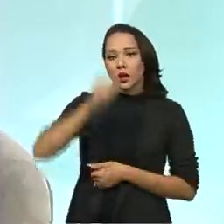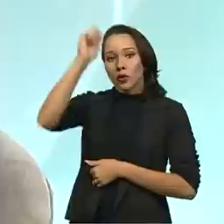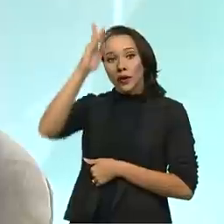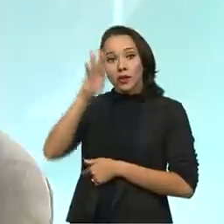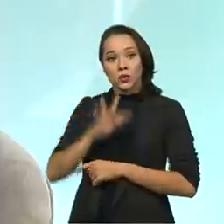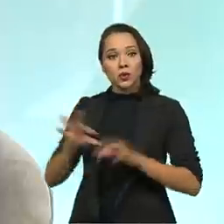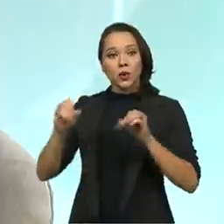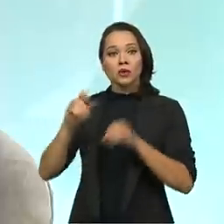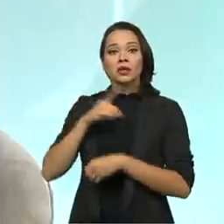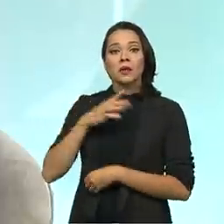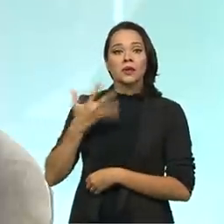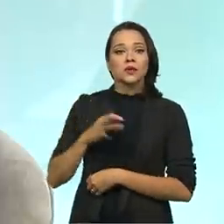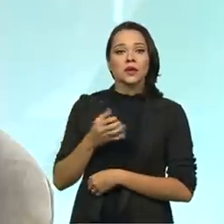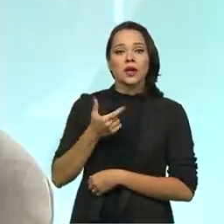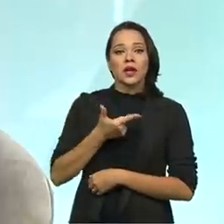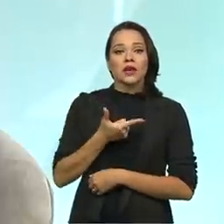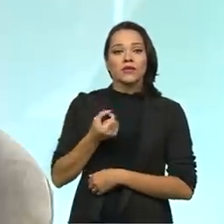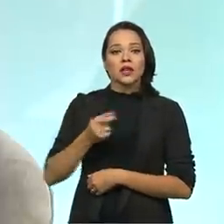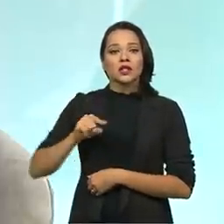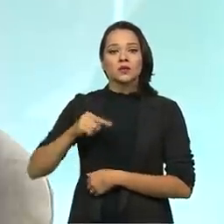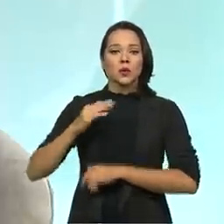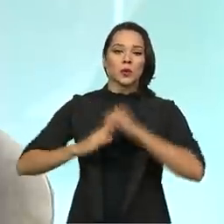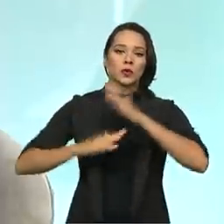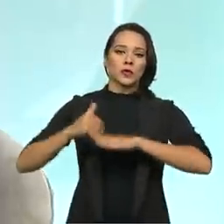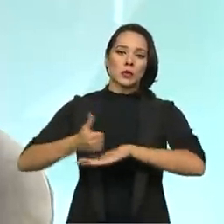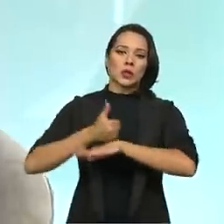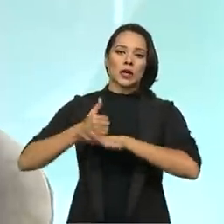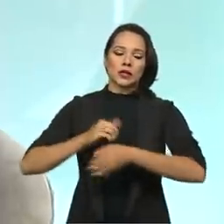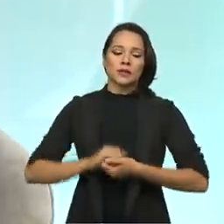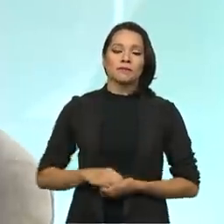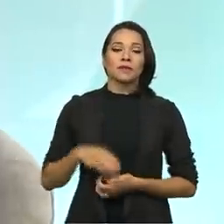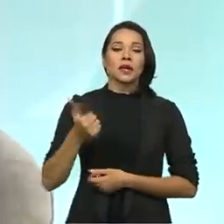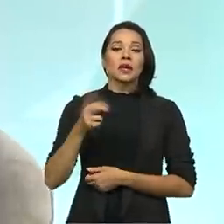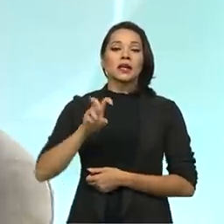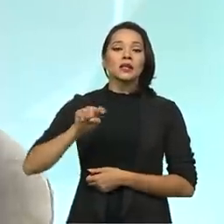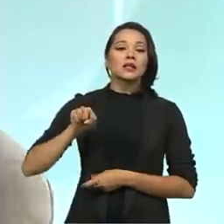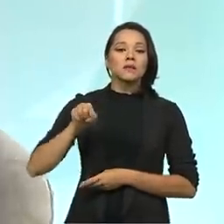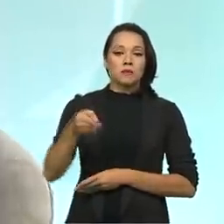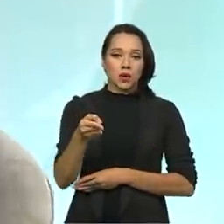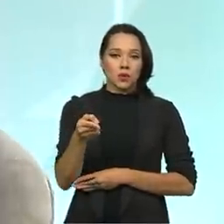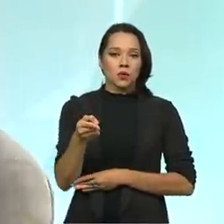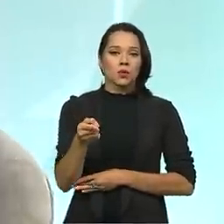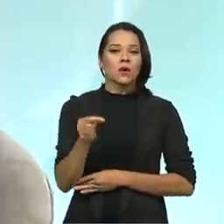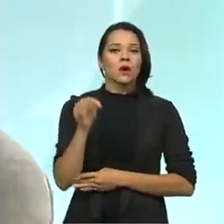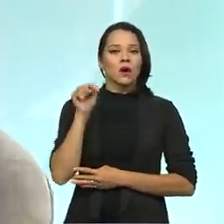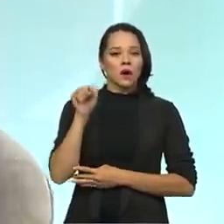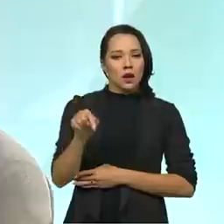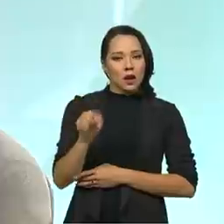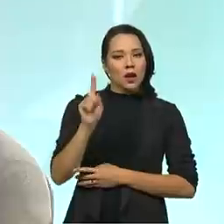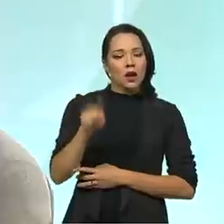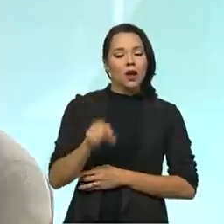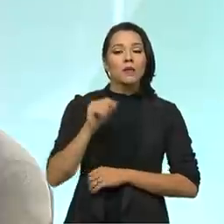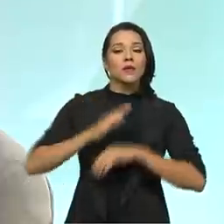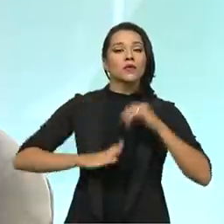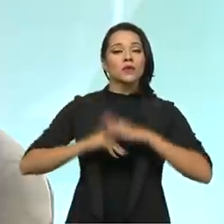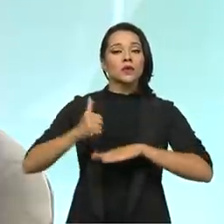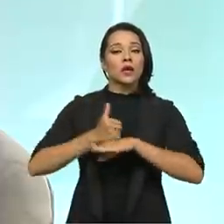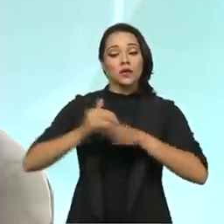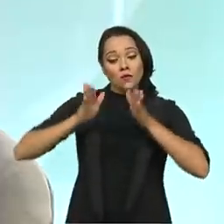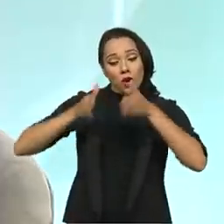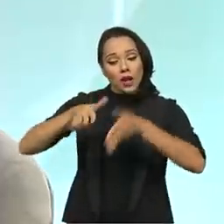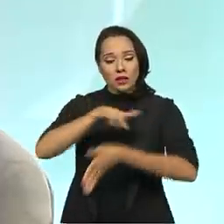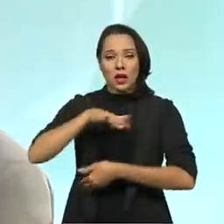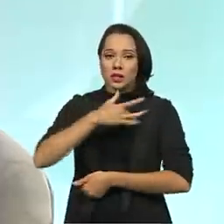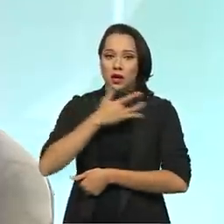inteiro, nós temos cerca de 20 mil profissionais. 15 mil desses profissionais, eles são profissionais de saúde.